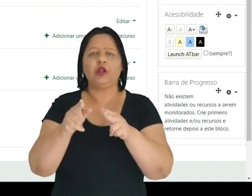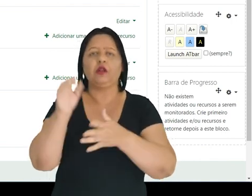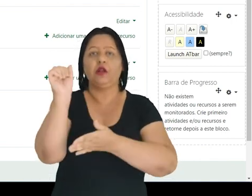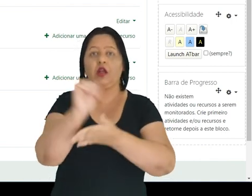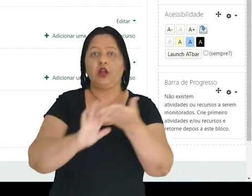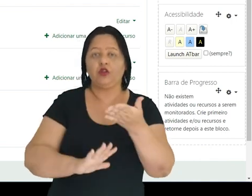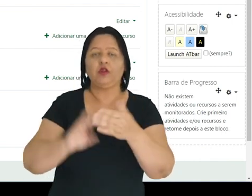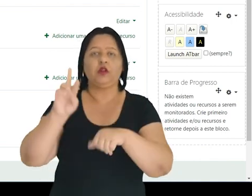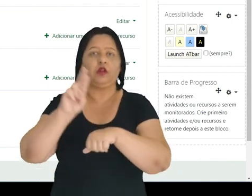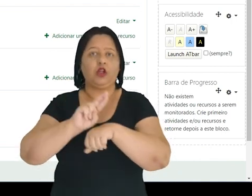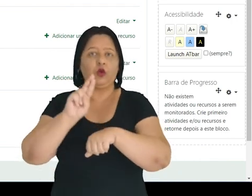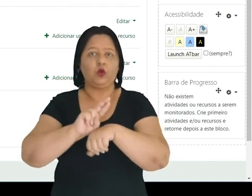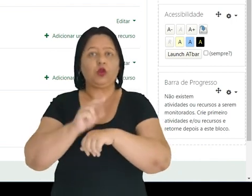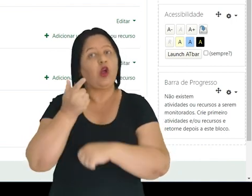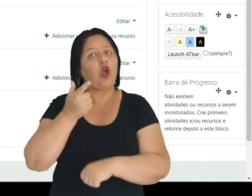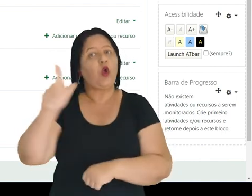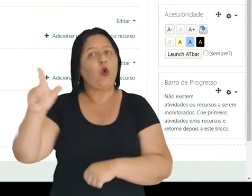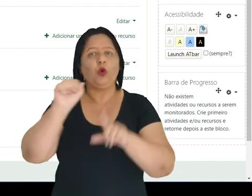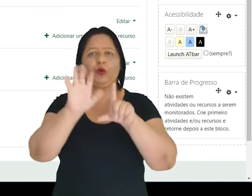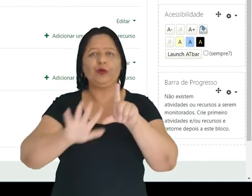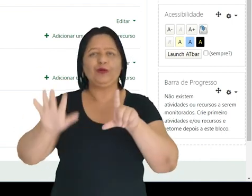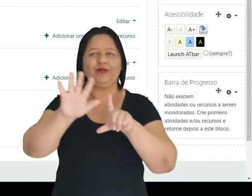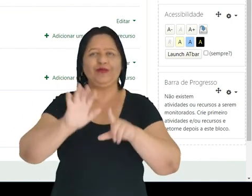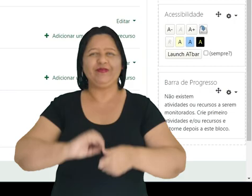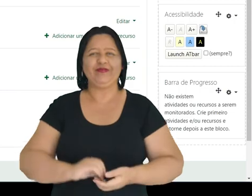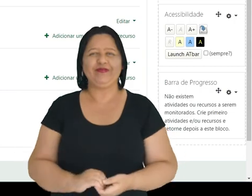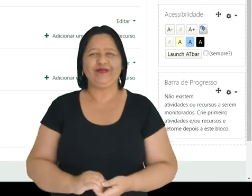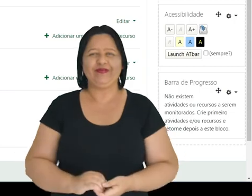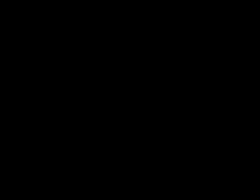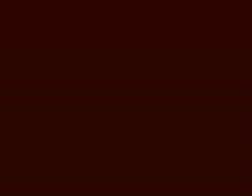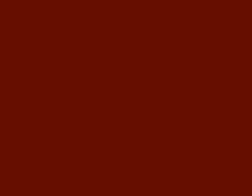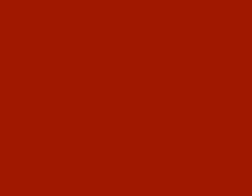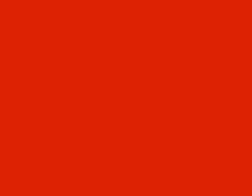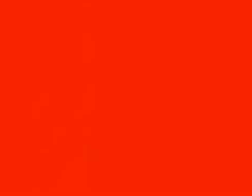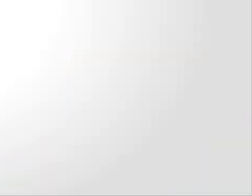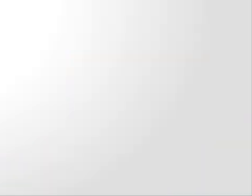de atividades e recursos em outro tutorial. Tchau!